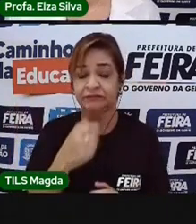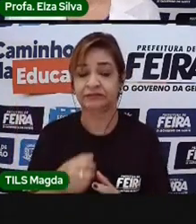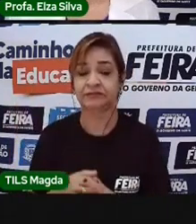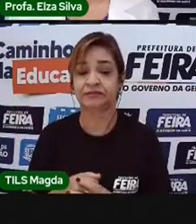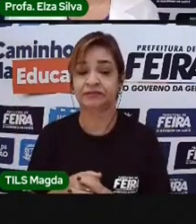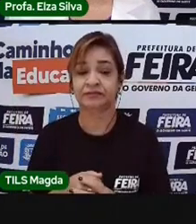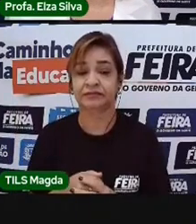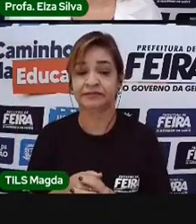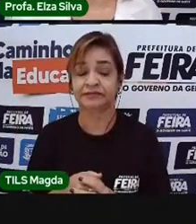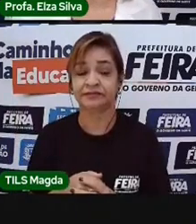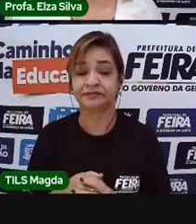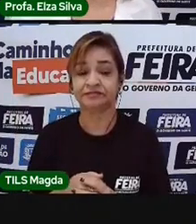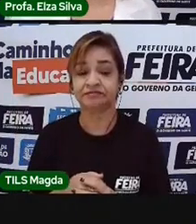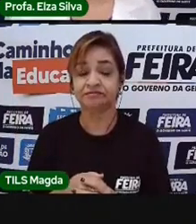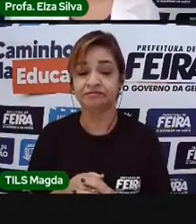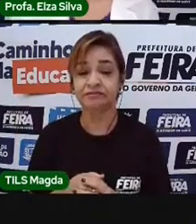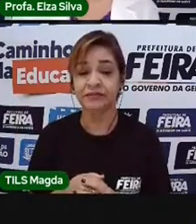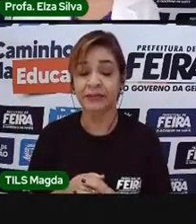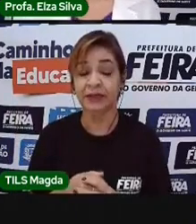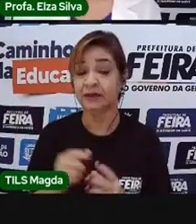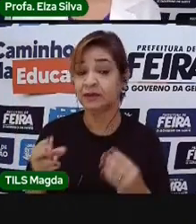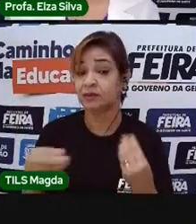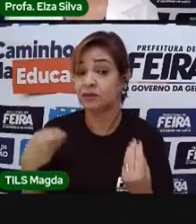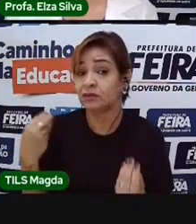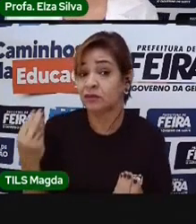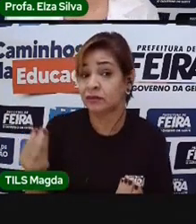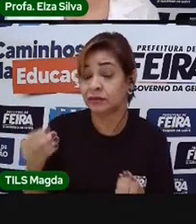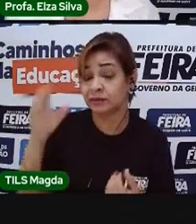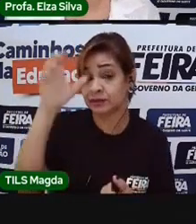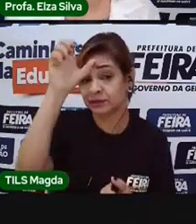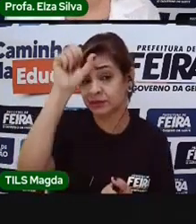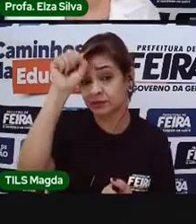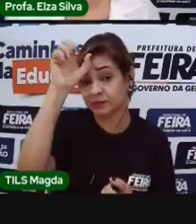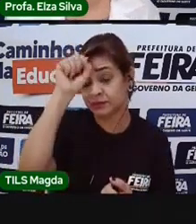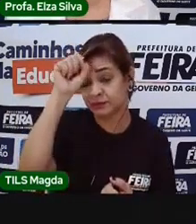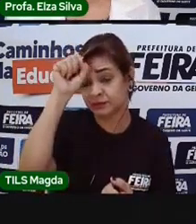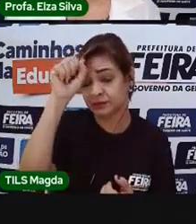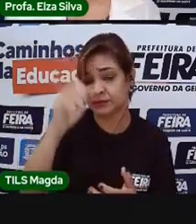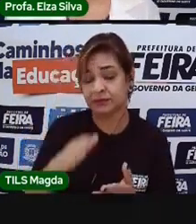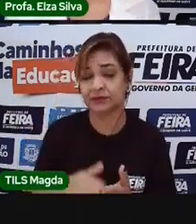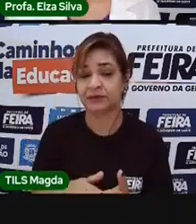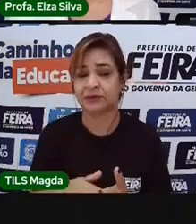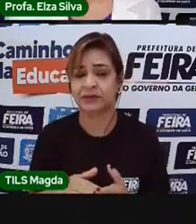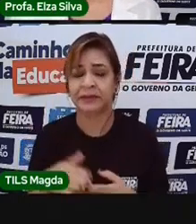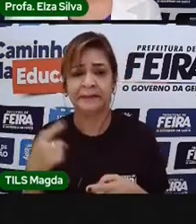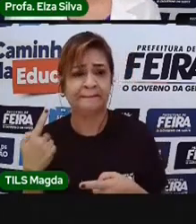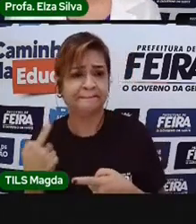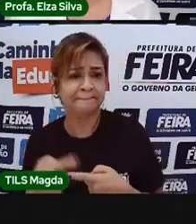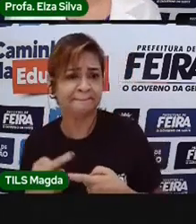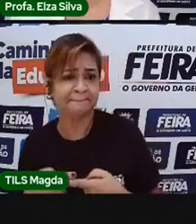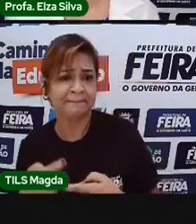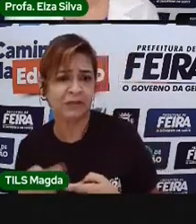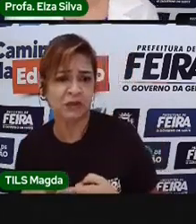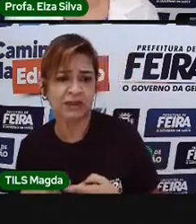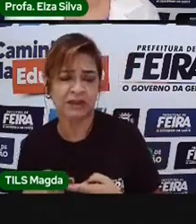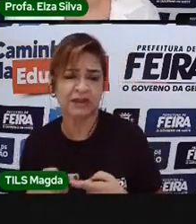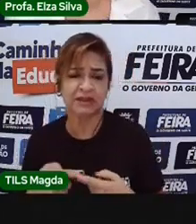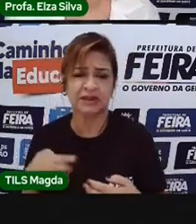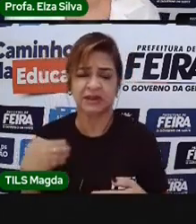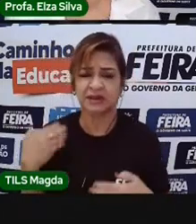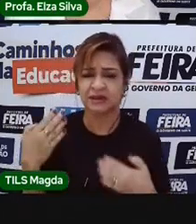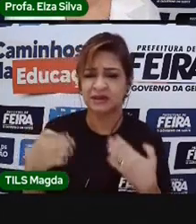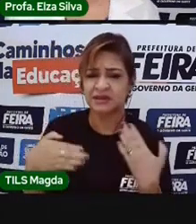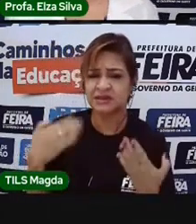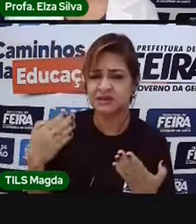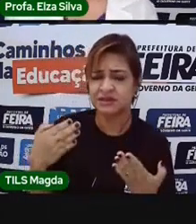Uma dessas maneiras é chamada de aportuguesamento. E é aportuguesar uma palavra.